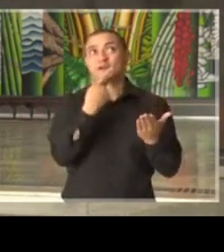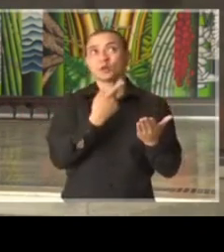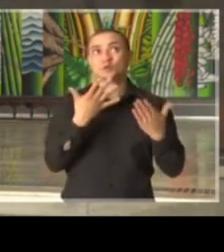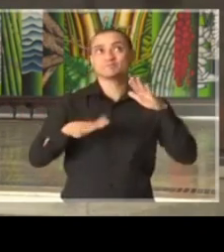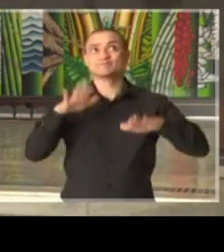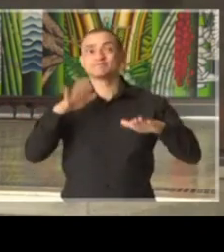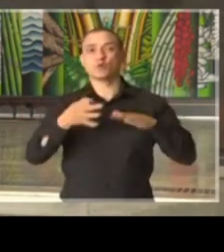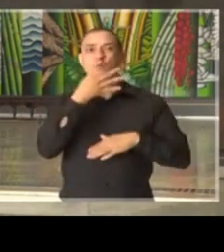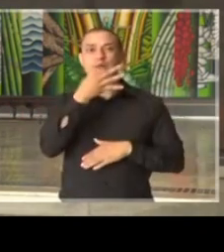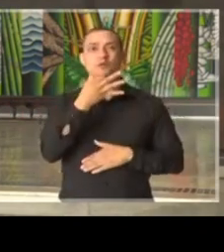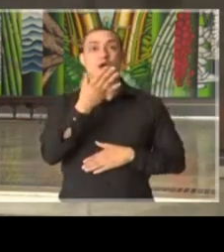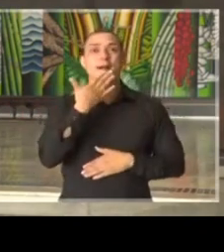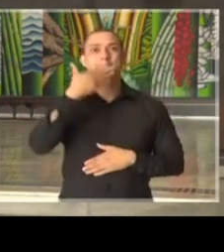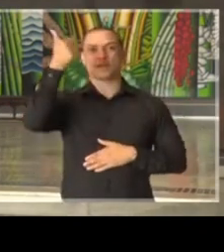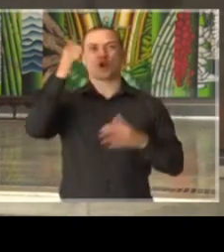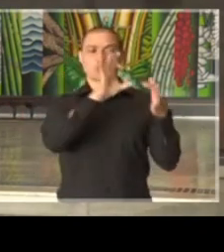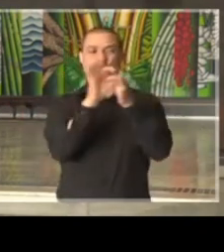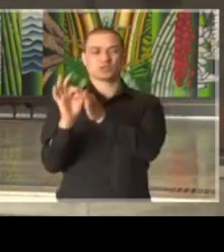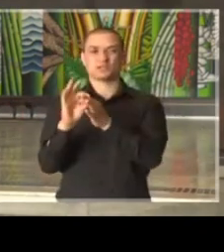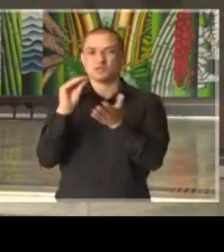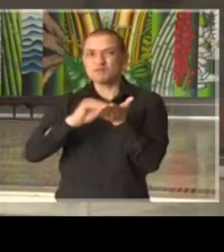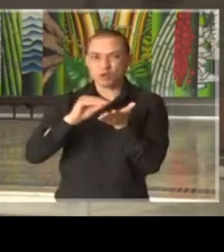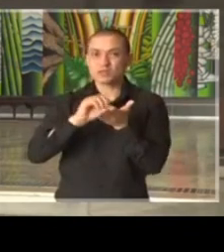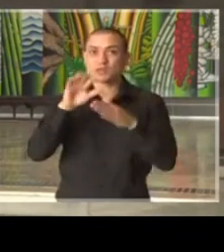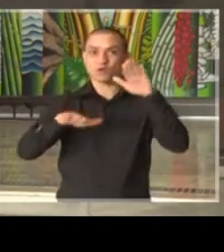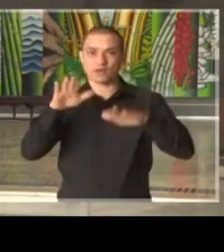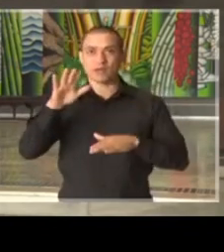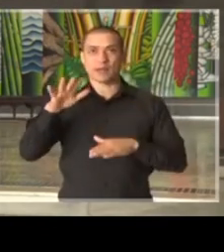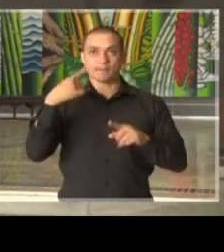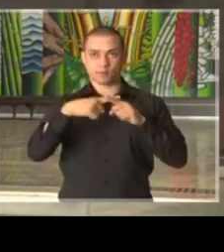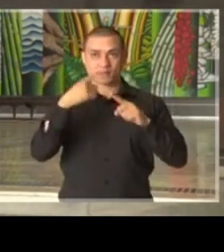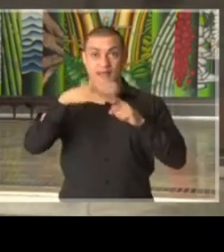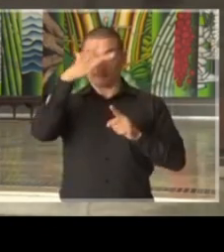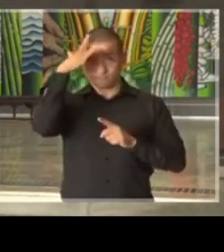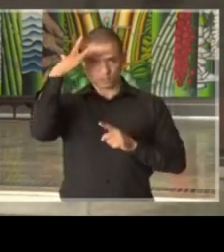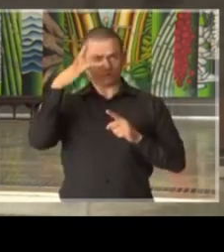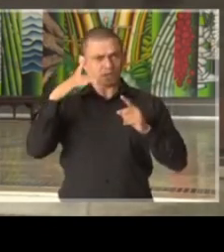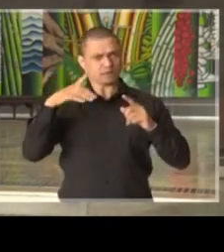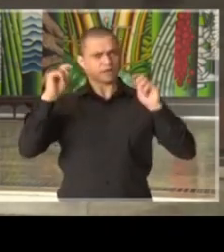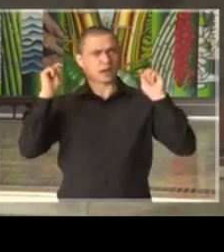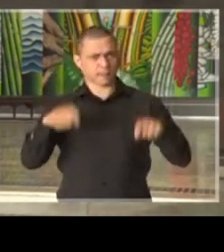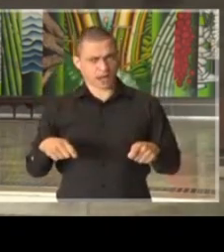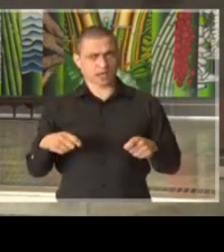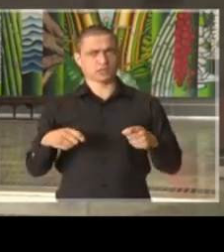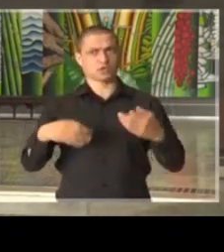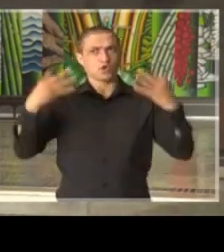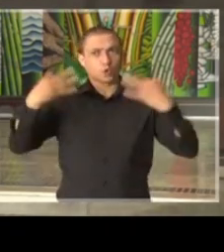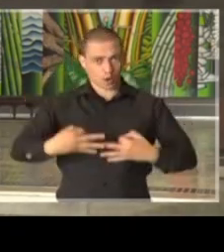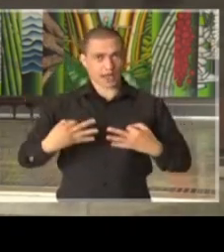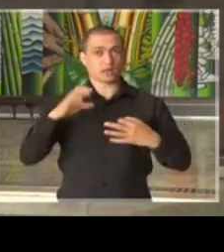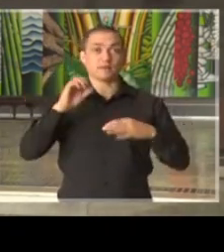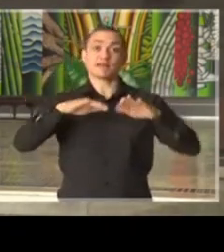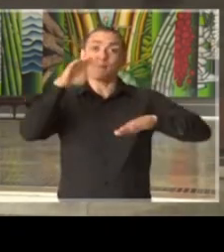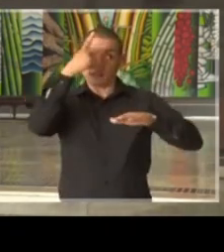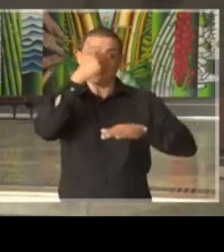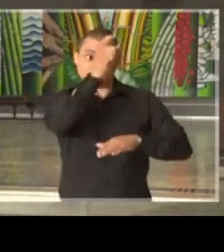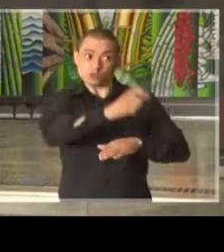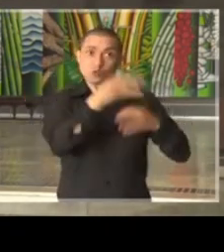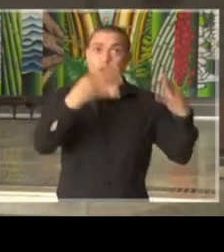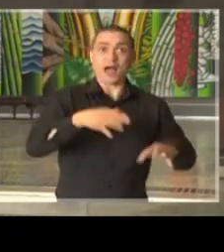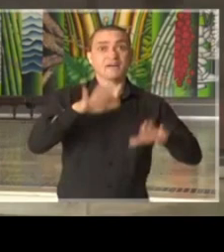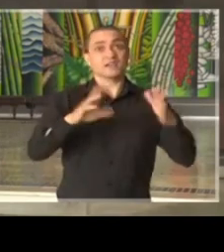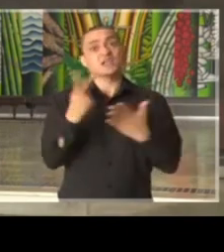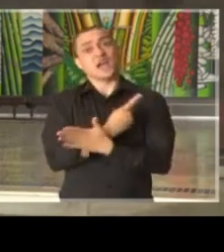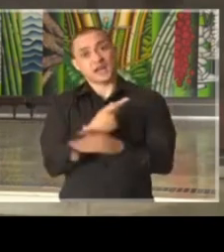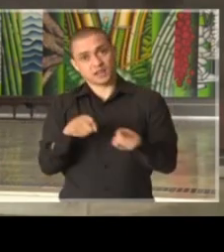talvez a não melhor contextualizada. Até as boas pessoas capazes, corretas e bons líderes podem cometer seus equívocos.